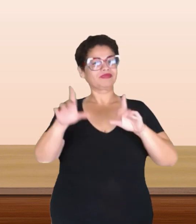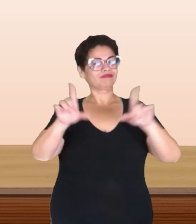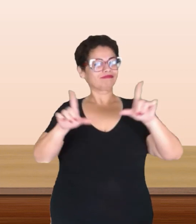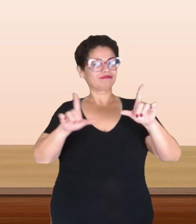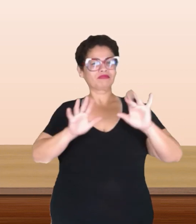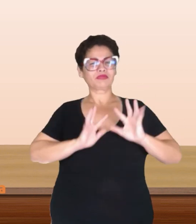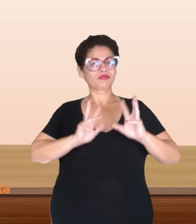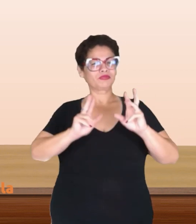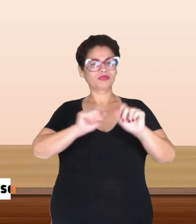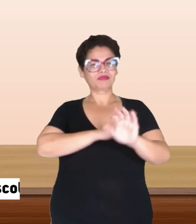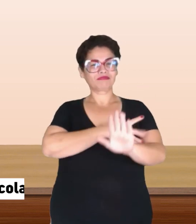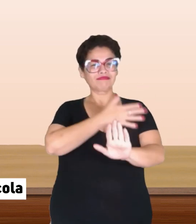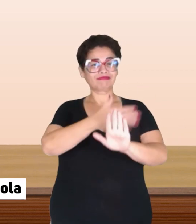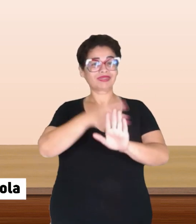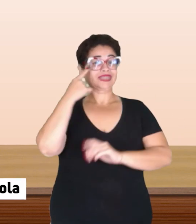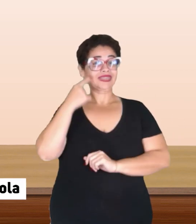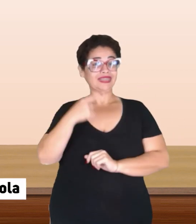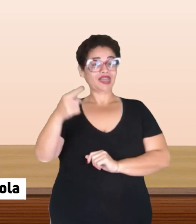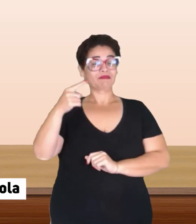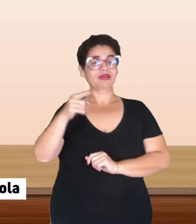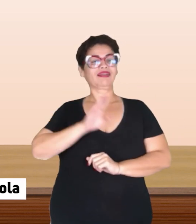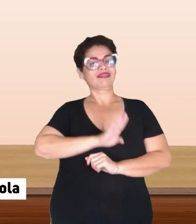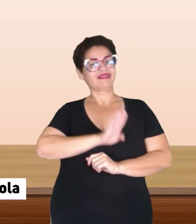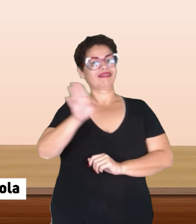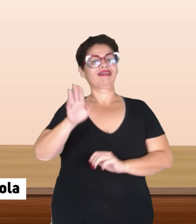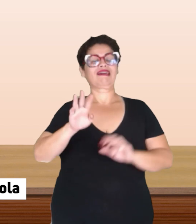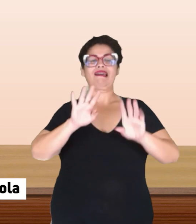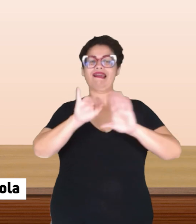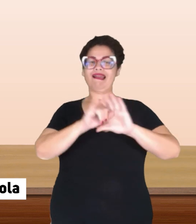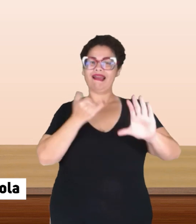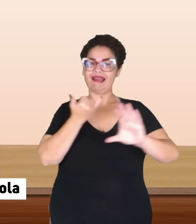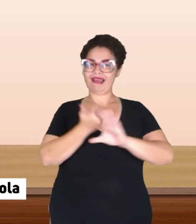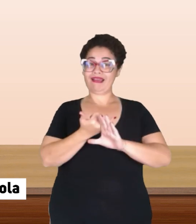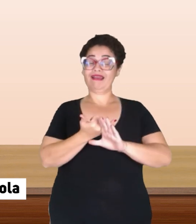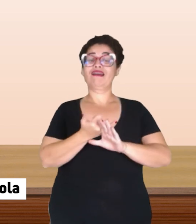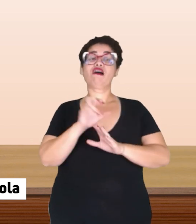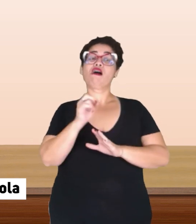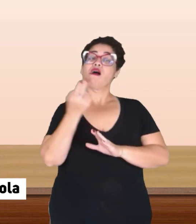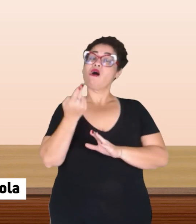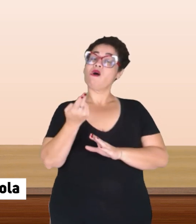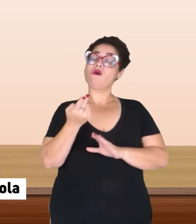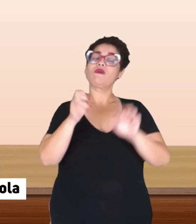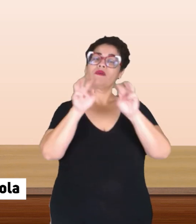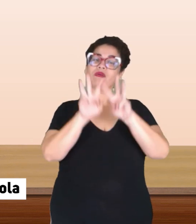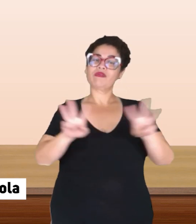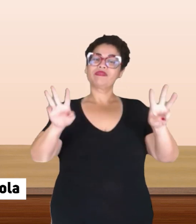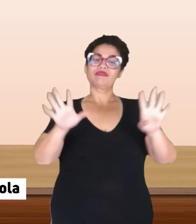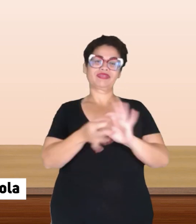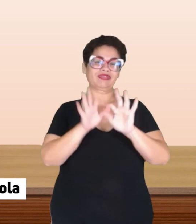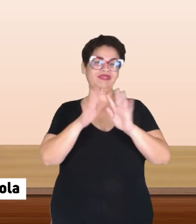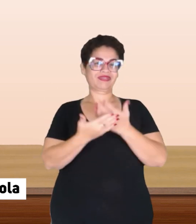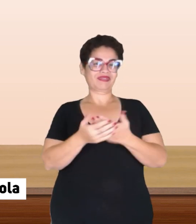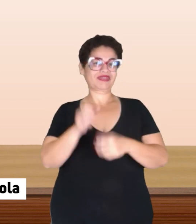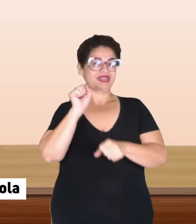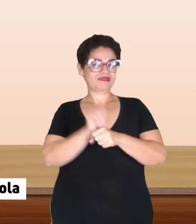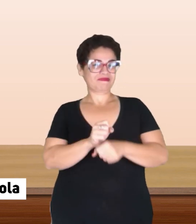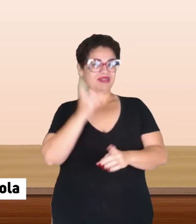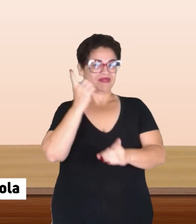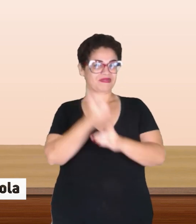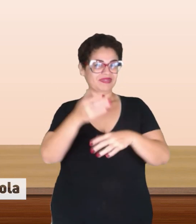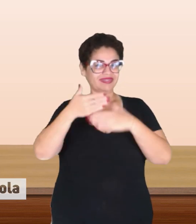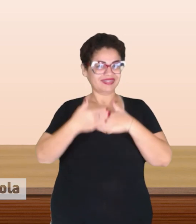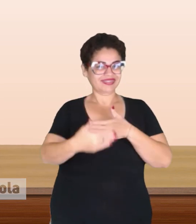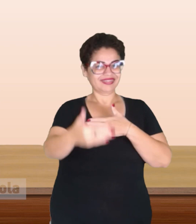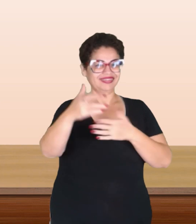tudo que rolou por aqui essa semana, é só ir até o nosso canal do YouTube ou acessar o portal Conexão Escola. Esperamos vocês para o nosso